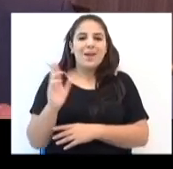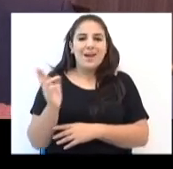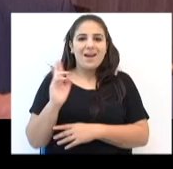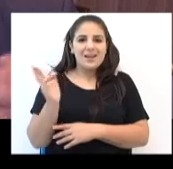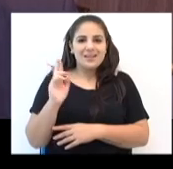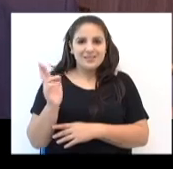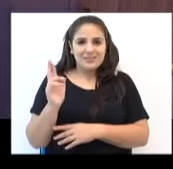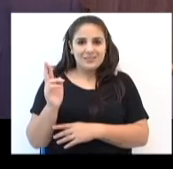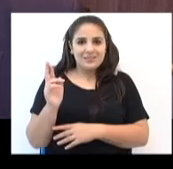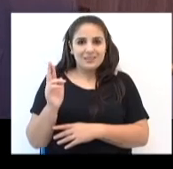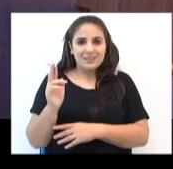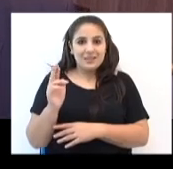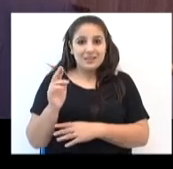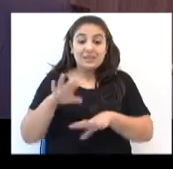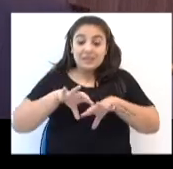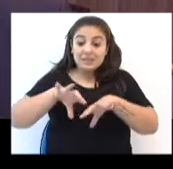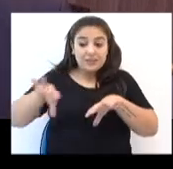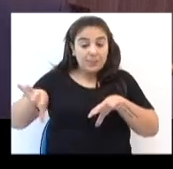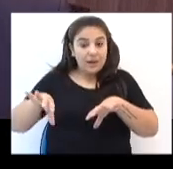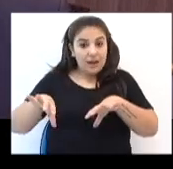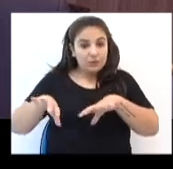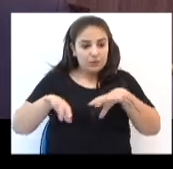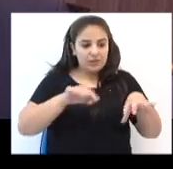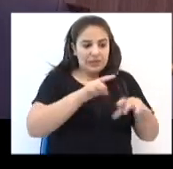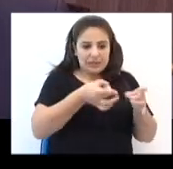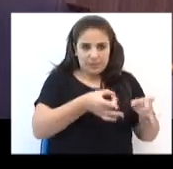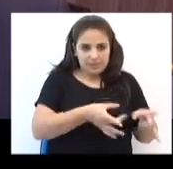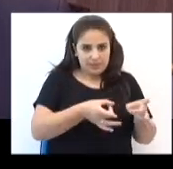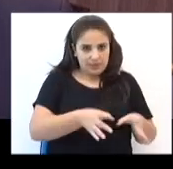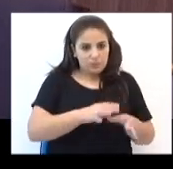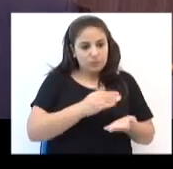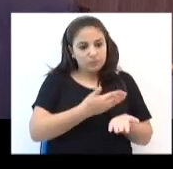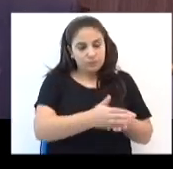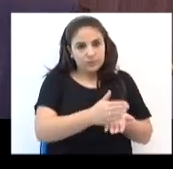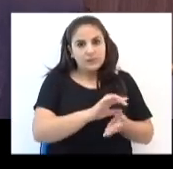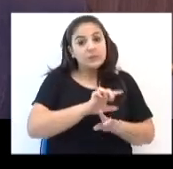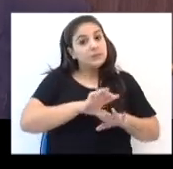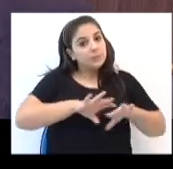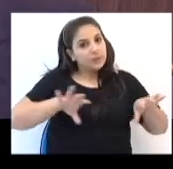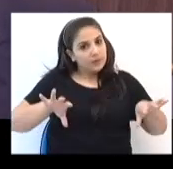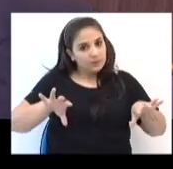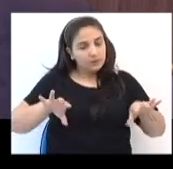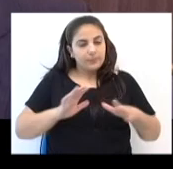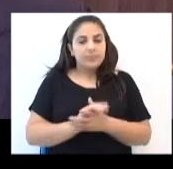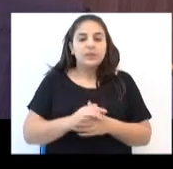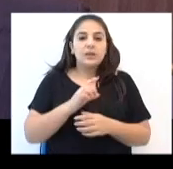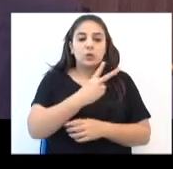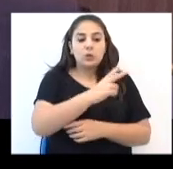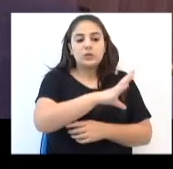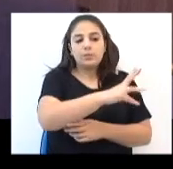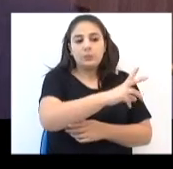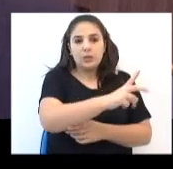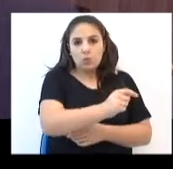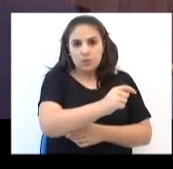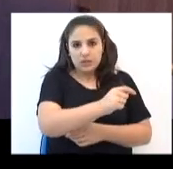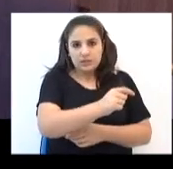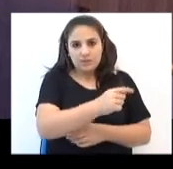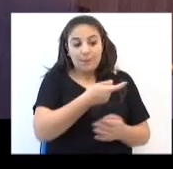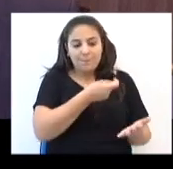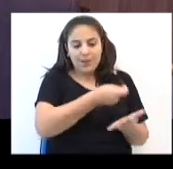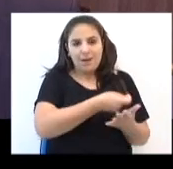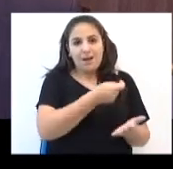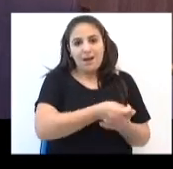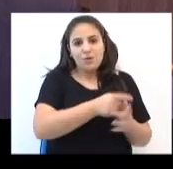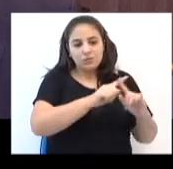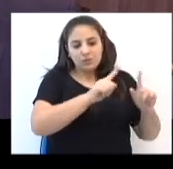das demissões, que estão orçadas em torno de R$ 2 milhões e a empresa vai ter um custo de R$